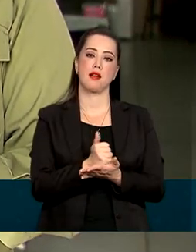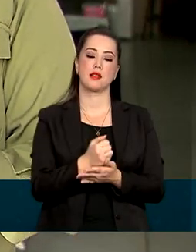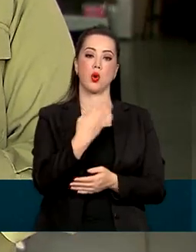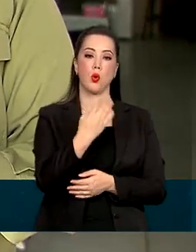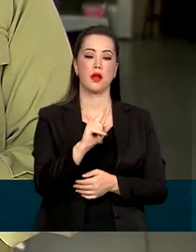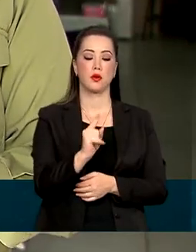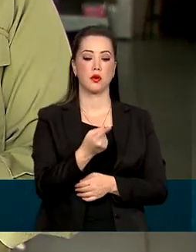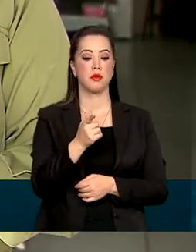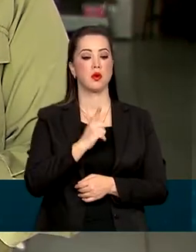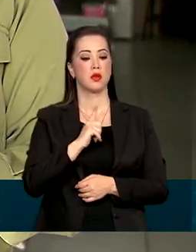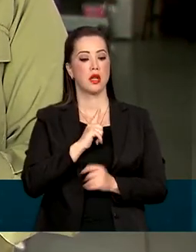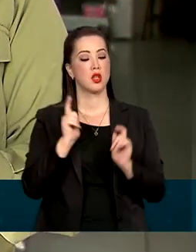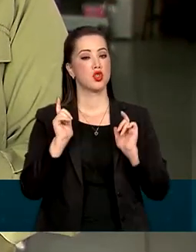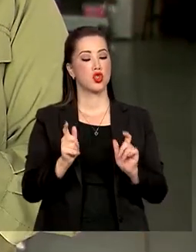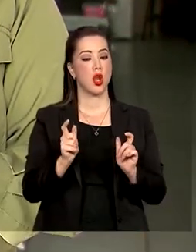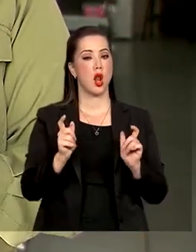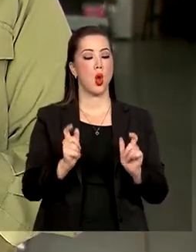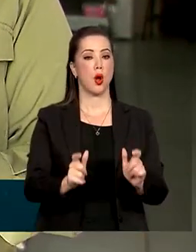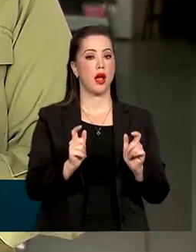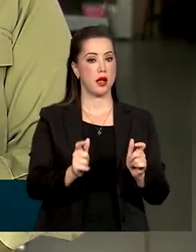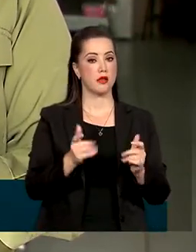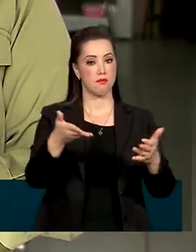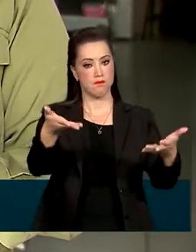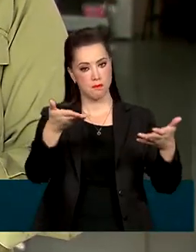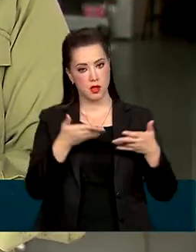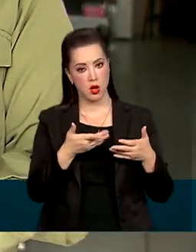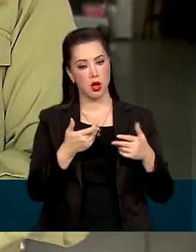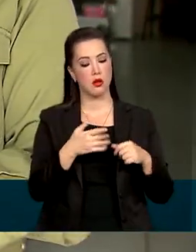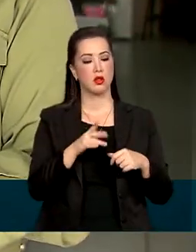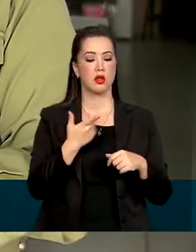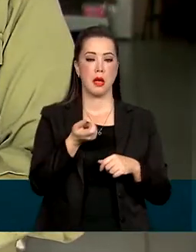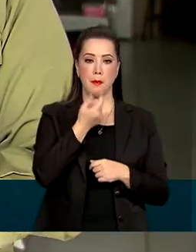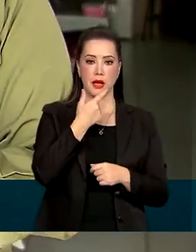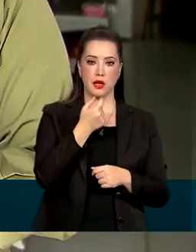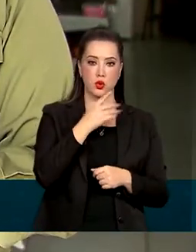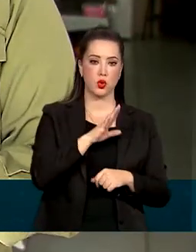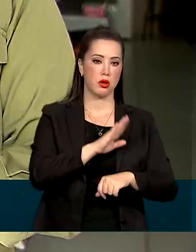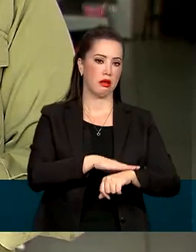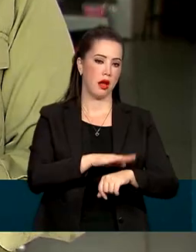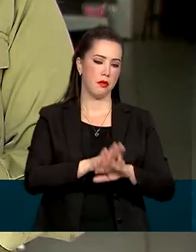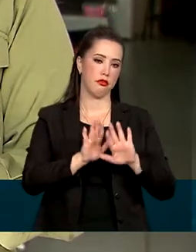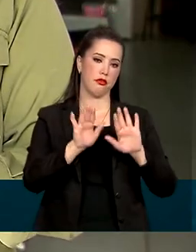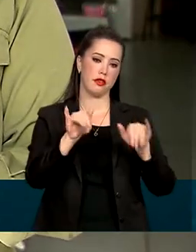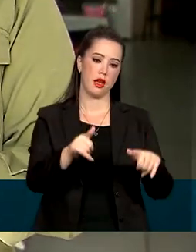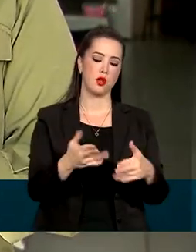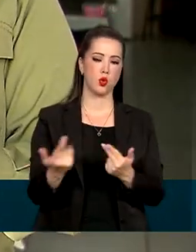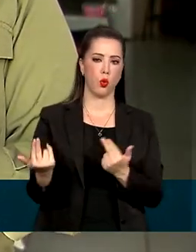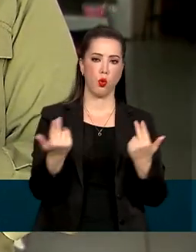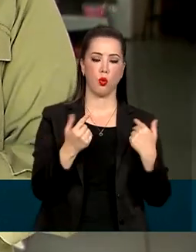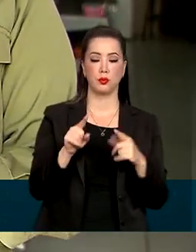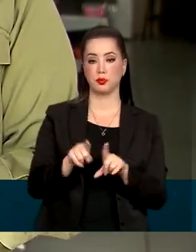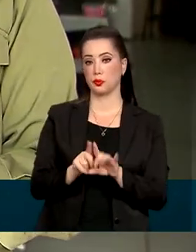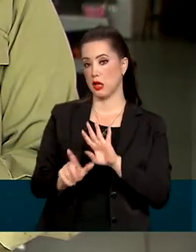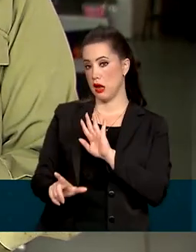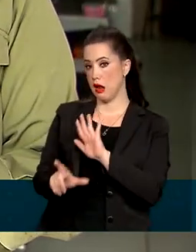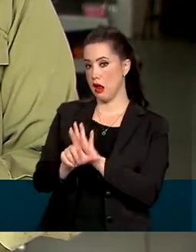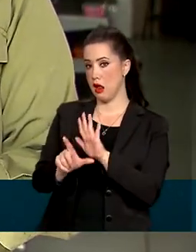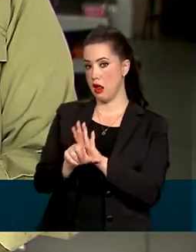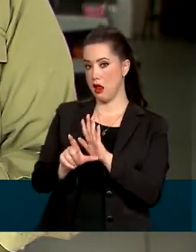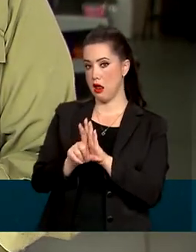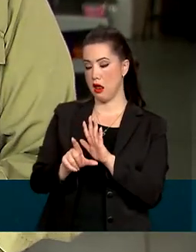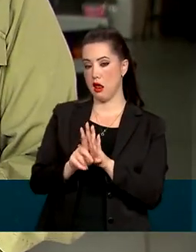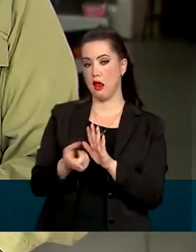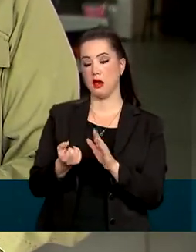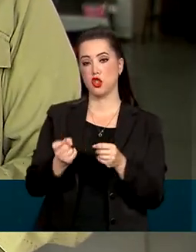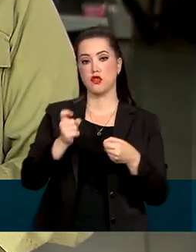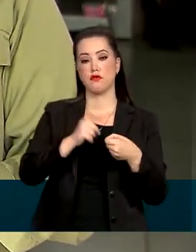delas já possuem pontos de coleta de remédios vencidos, como este. E desde que a lei da logística reversa foi